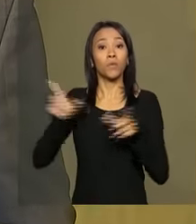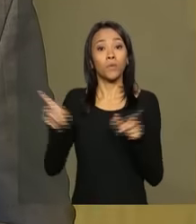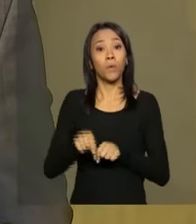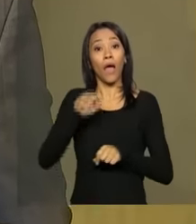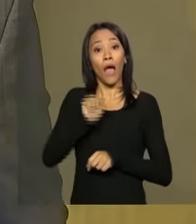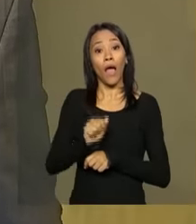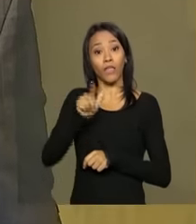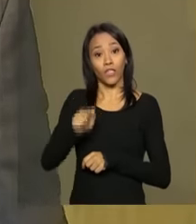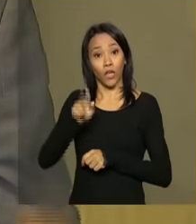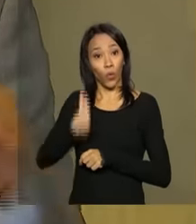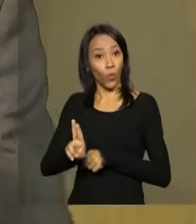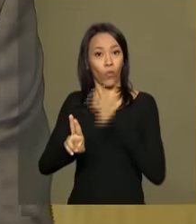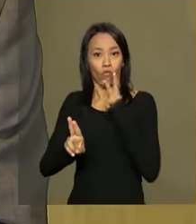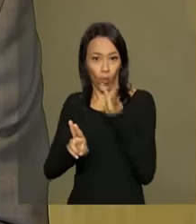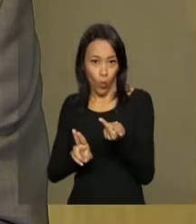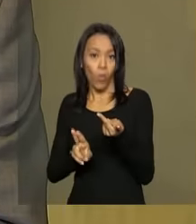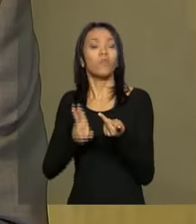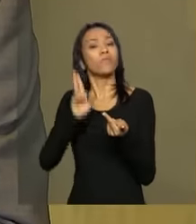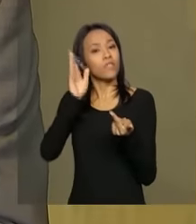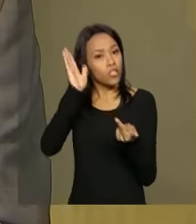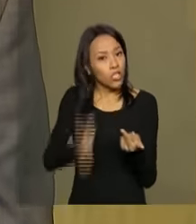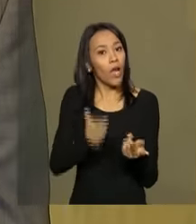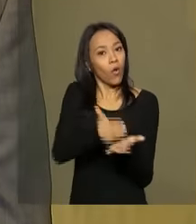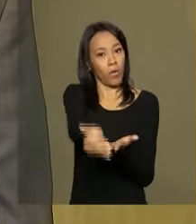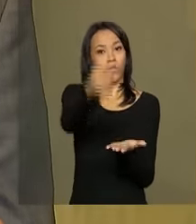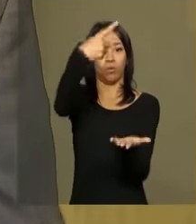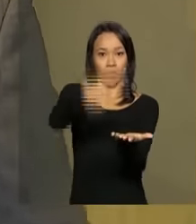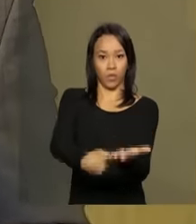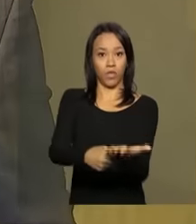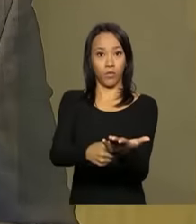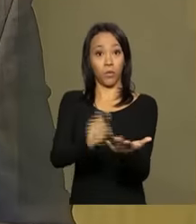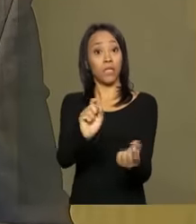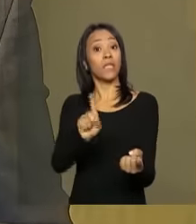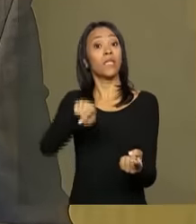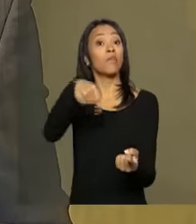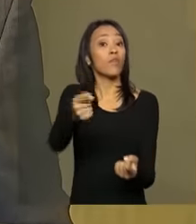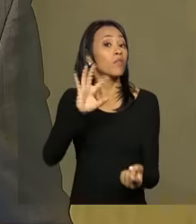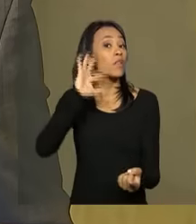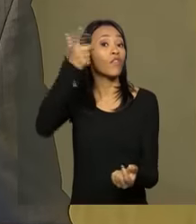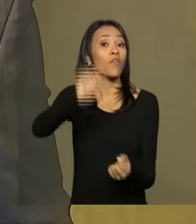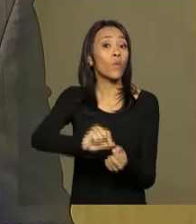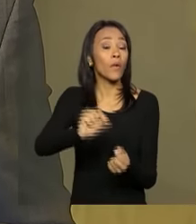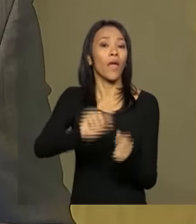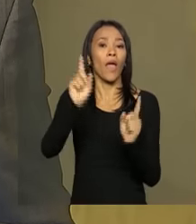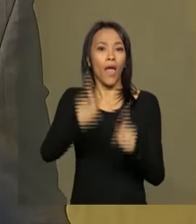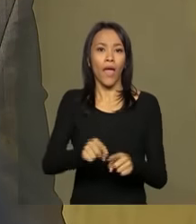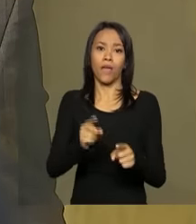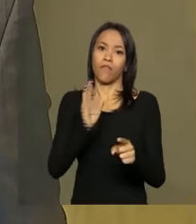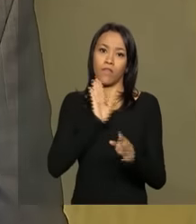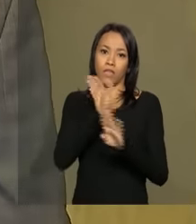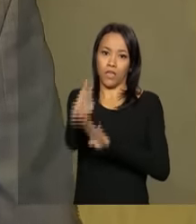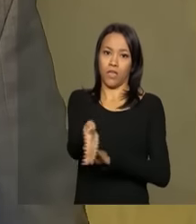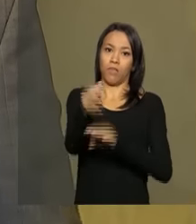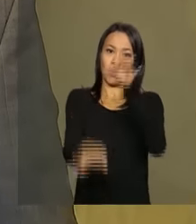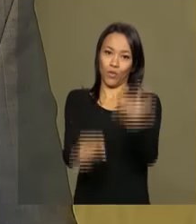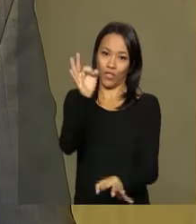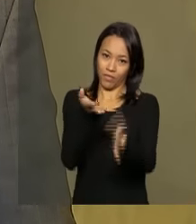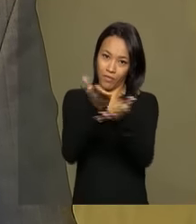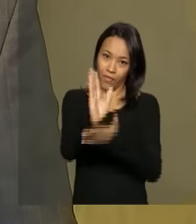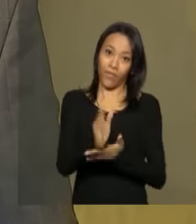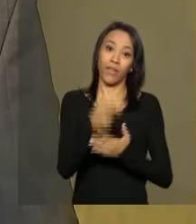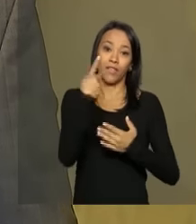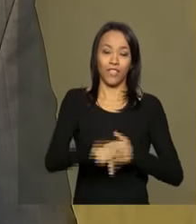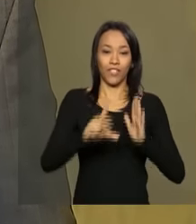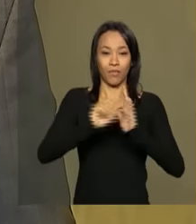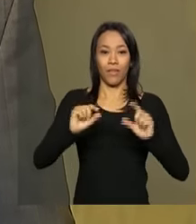da União, o acordo já está valendo e o próximo passo é buscar a aprovação pela justiça. De Brasília,